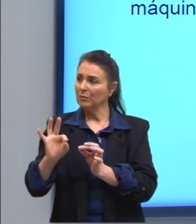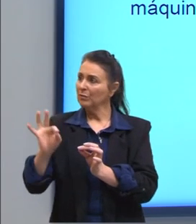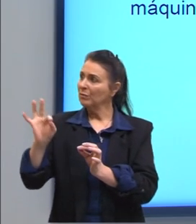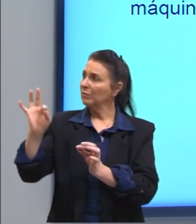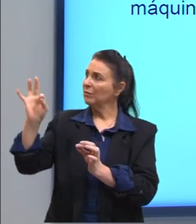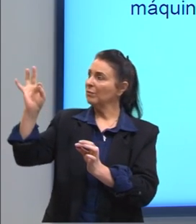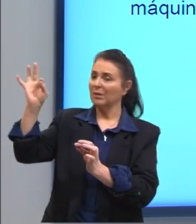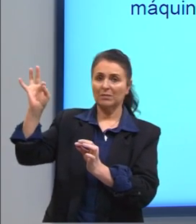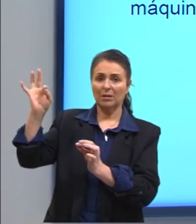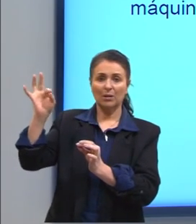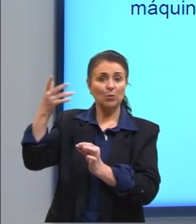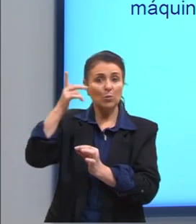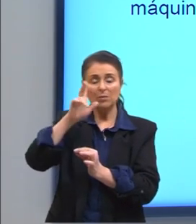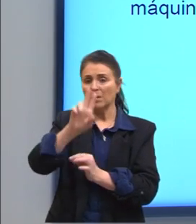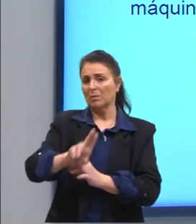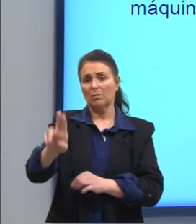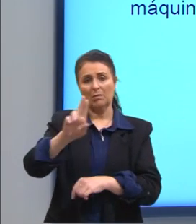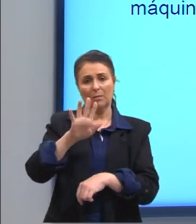mais, né?